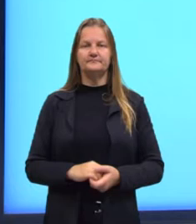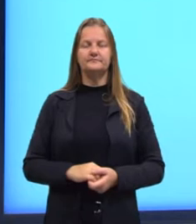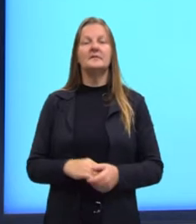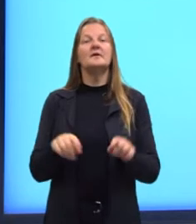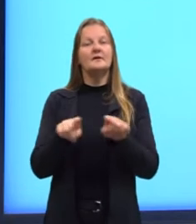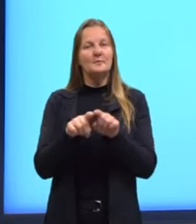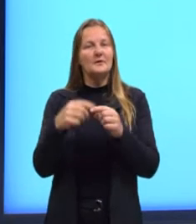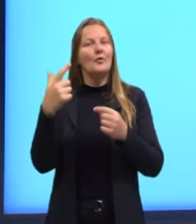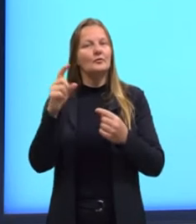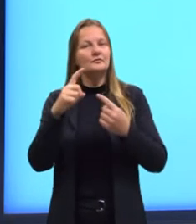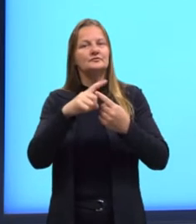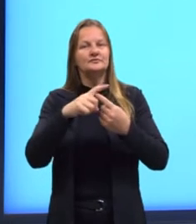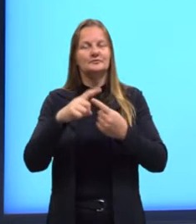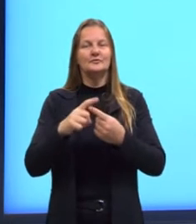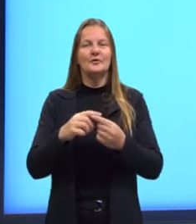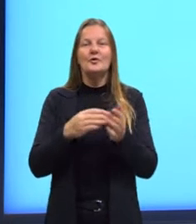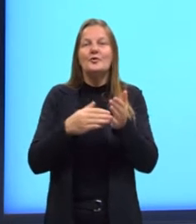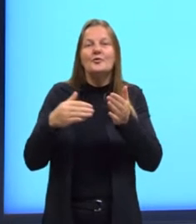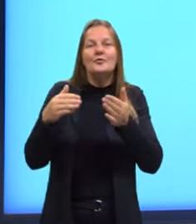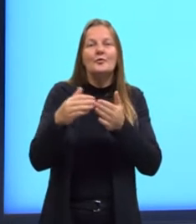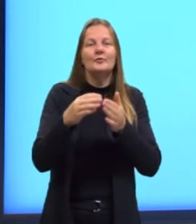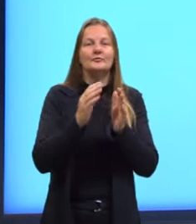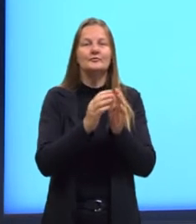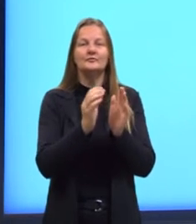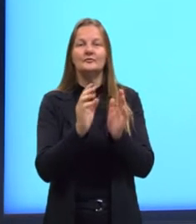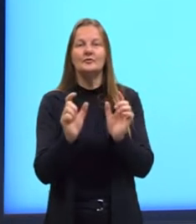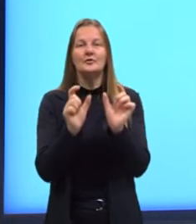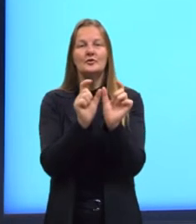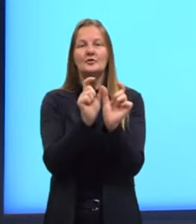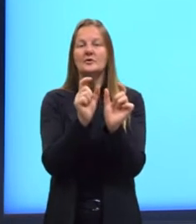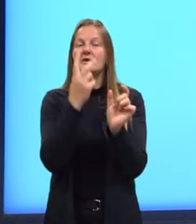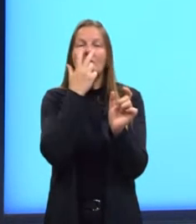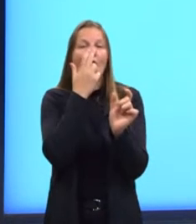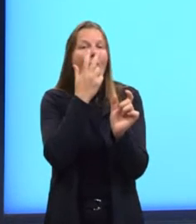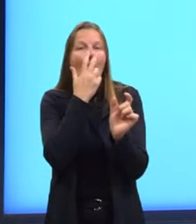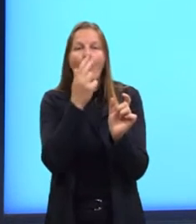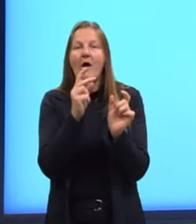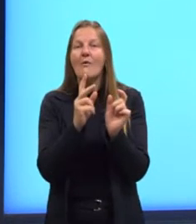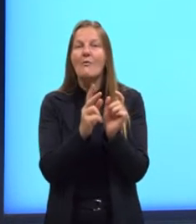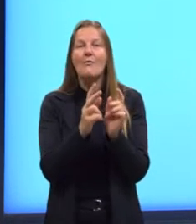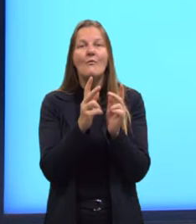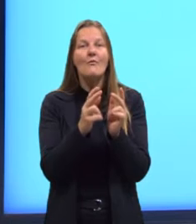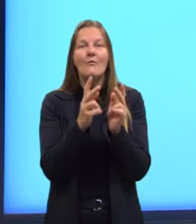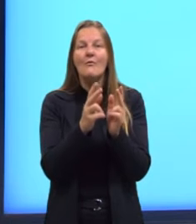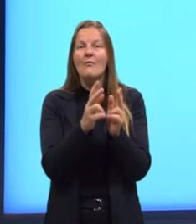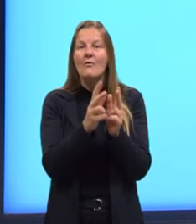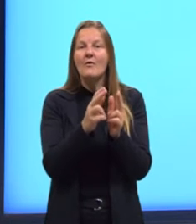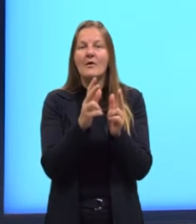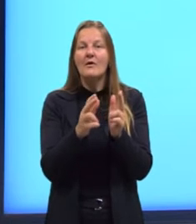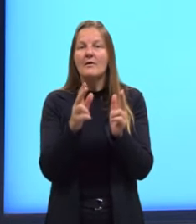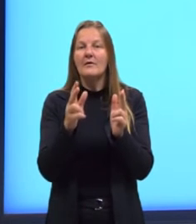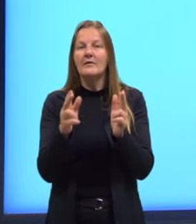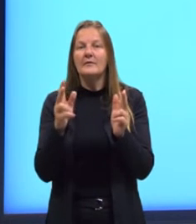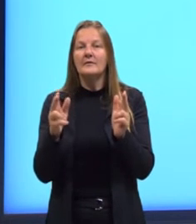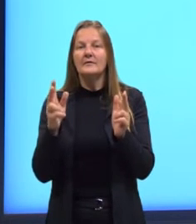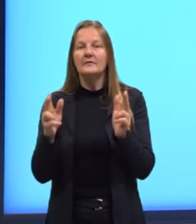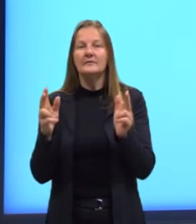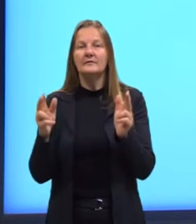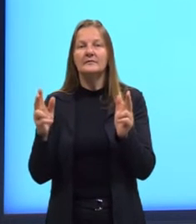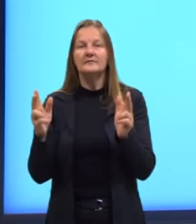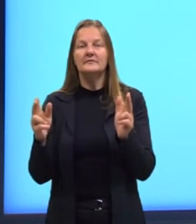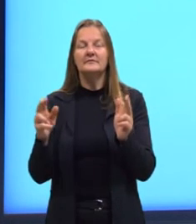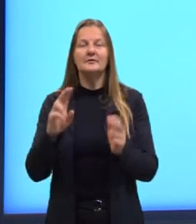quando todos os termos da sequência são iguais, têm o mesmo valor, nós classificamos essa